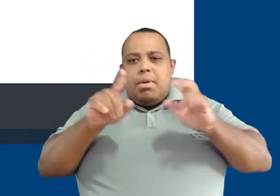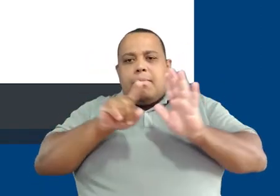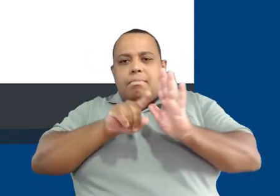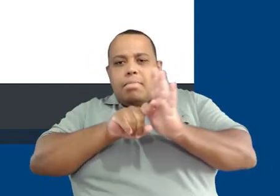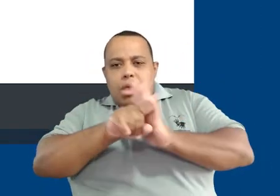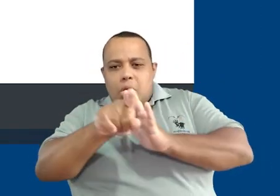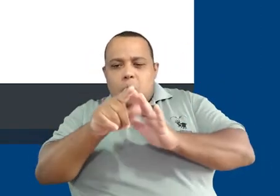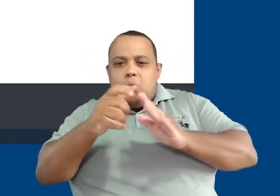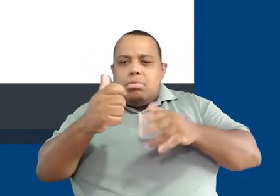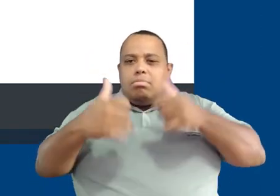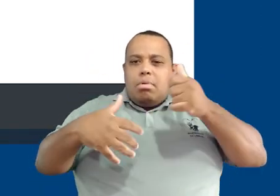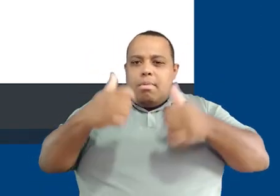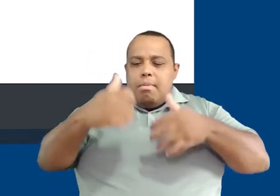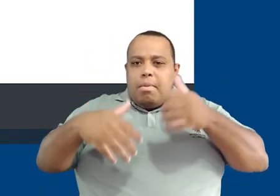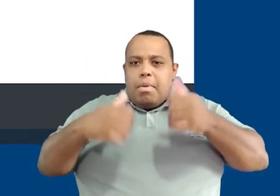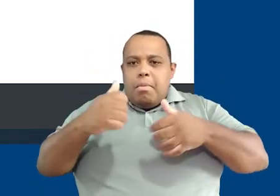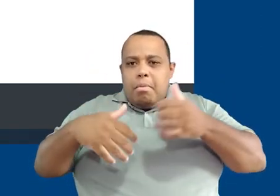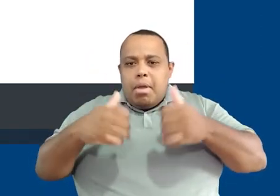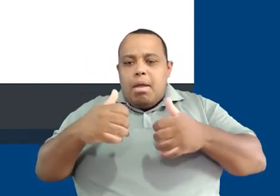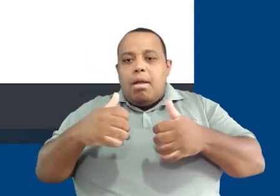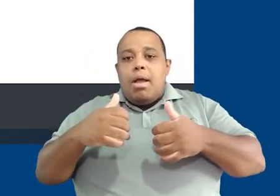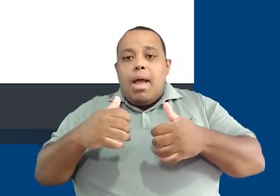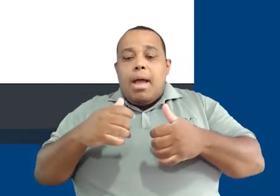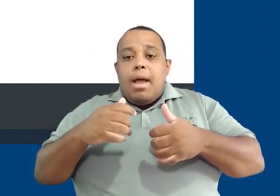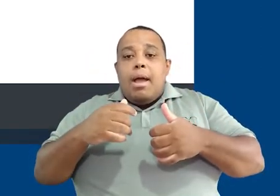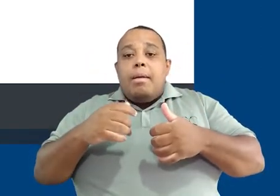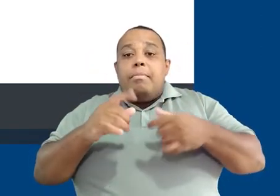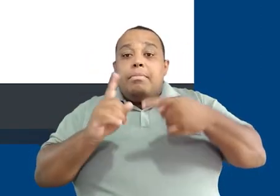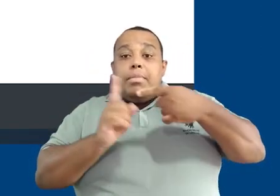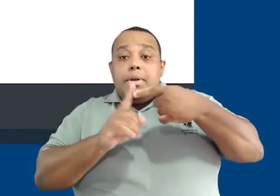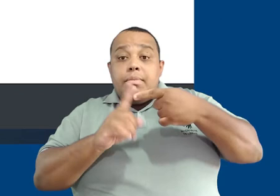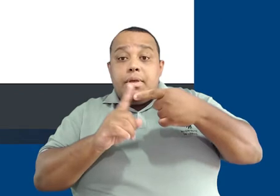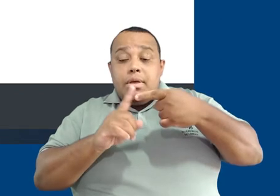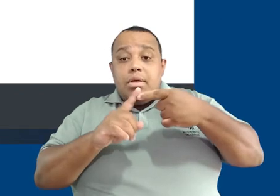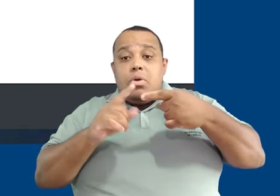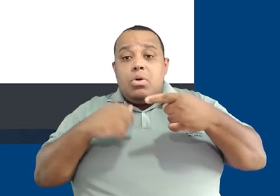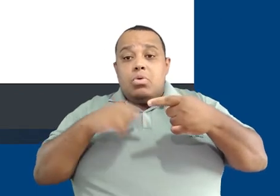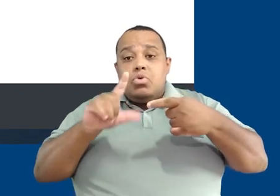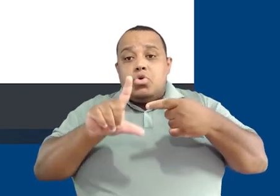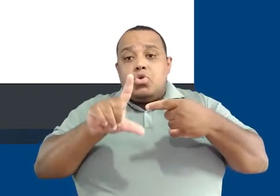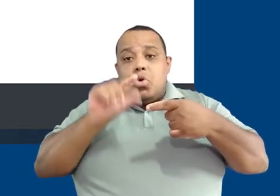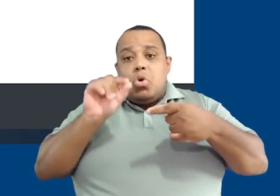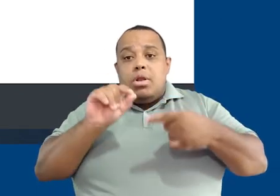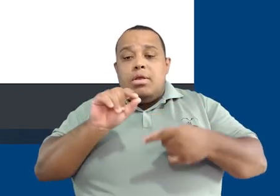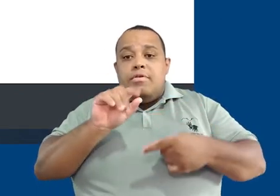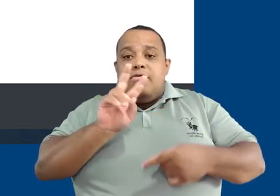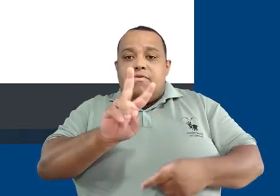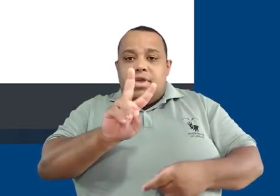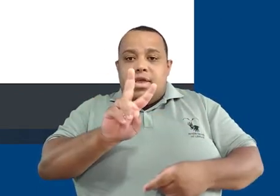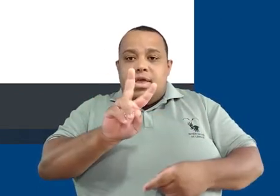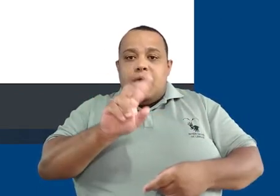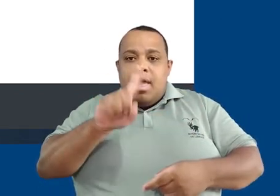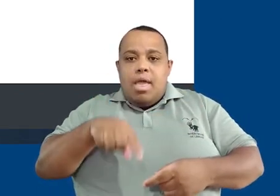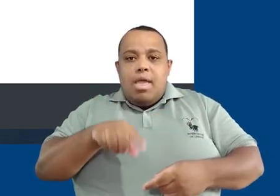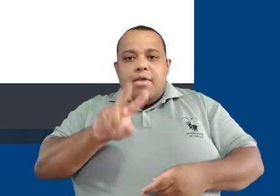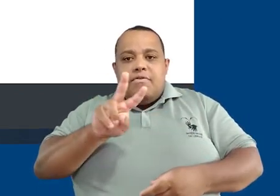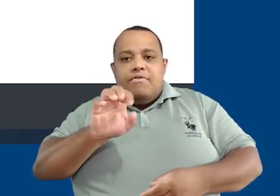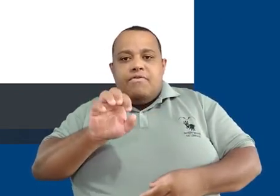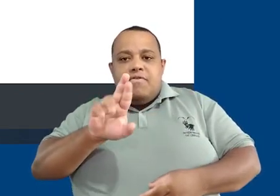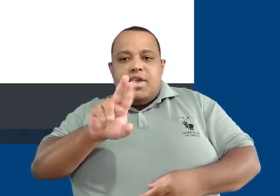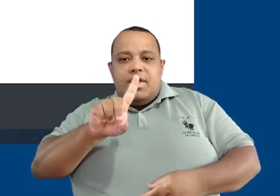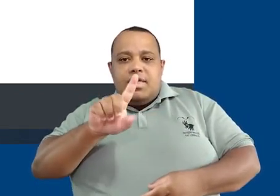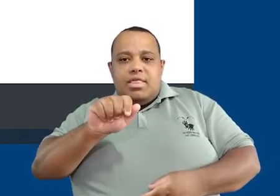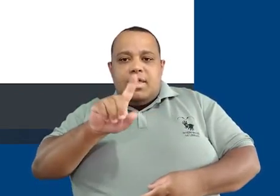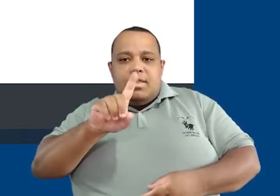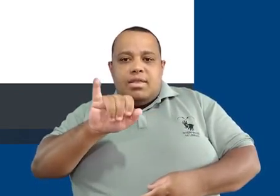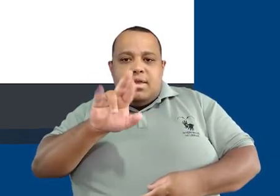estudos apontam, nananananana. Então, nesse caso, escolhi que sim, é verdadeiro, porque estudar por meio